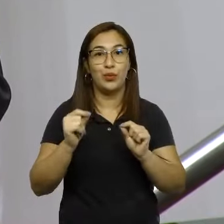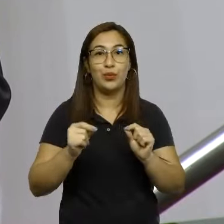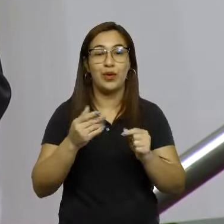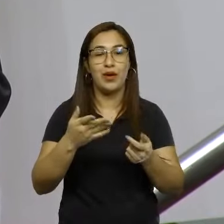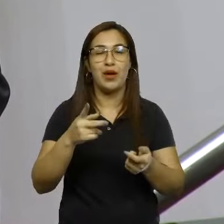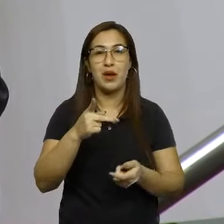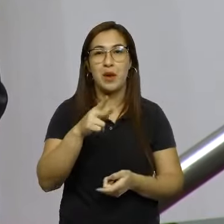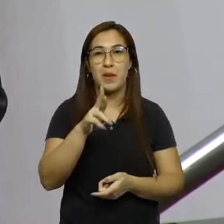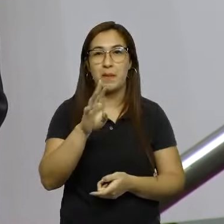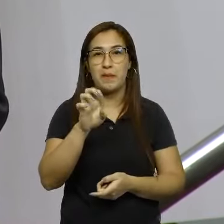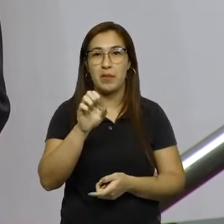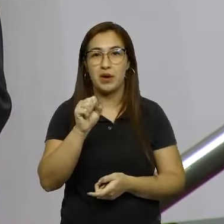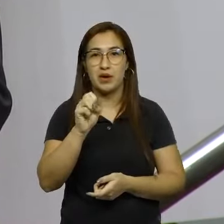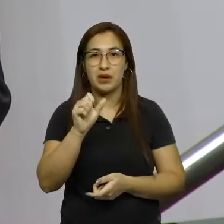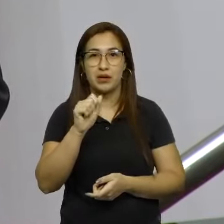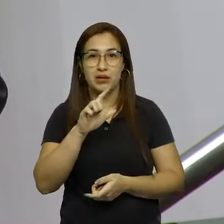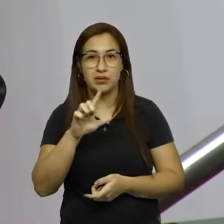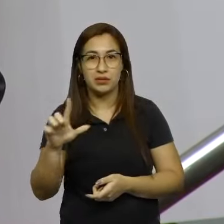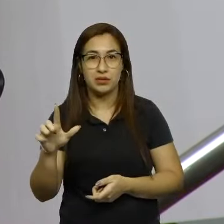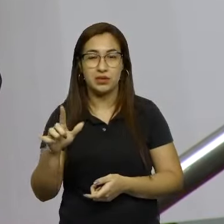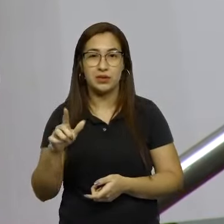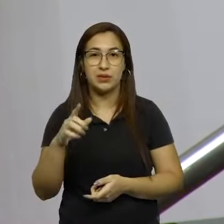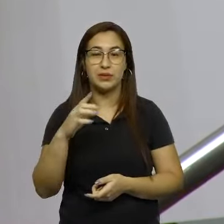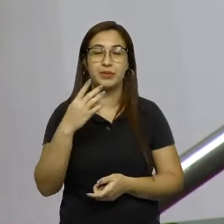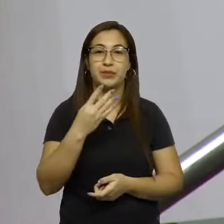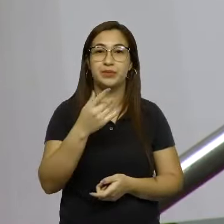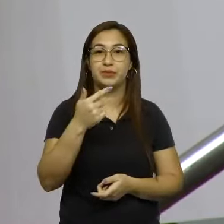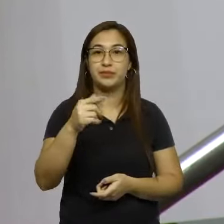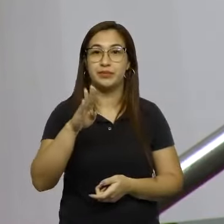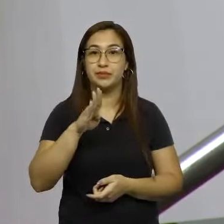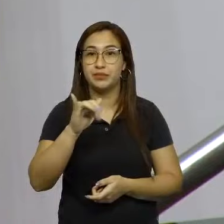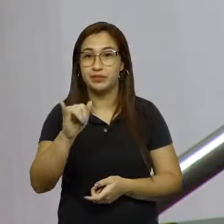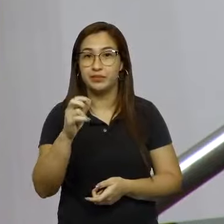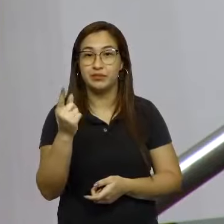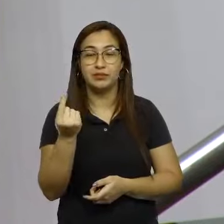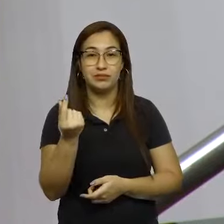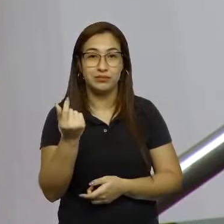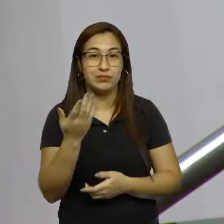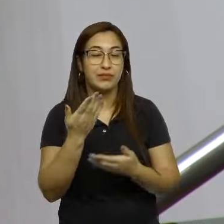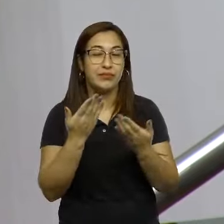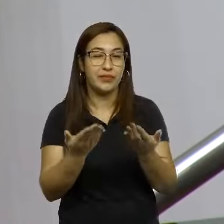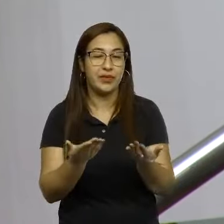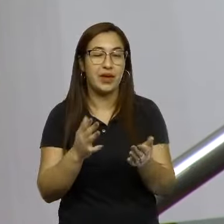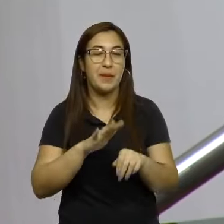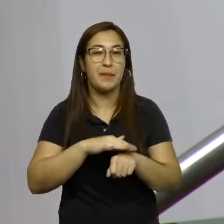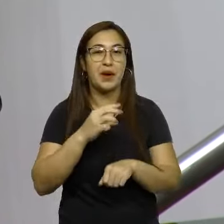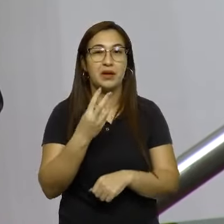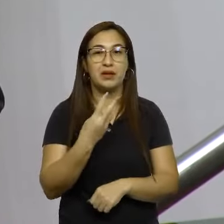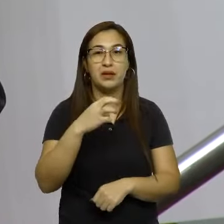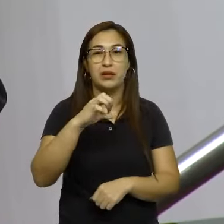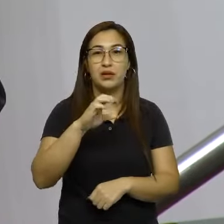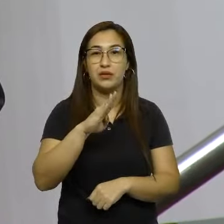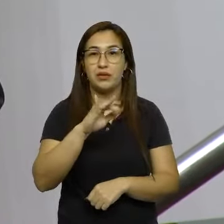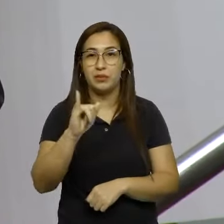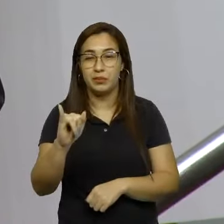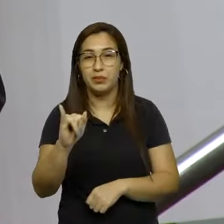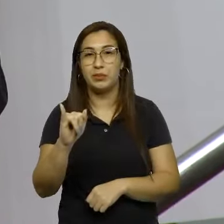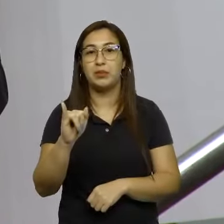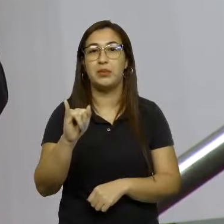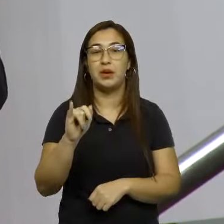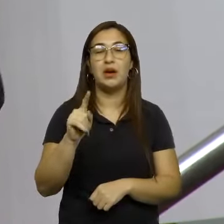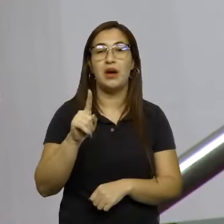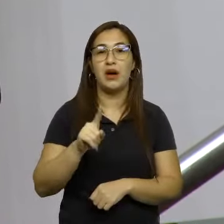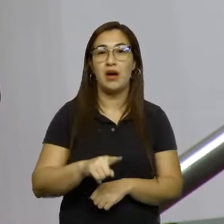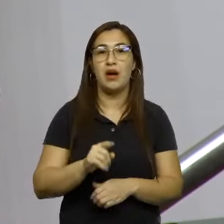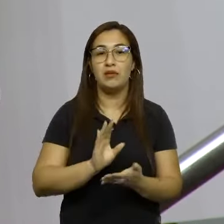de 47 bilhões de reais. Destes, mais de 39 bilhões são para